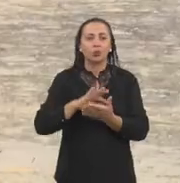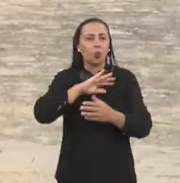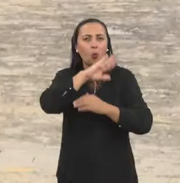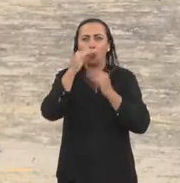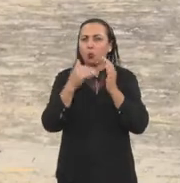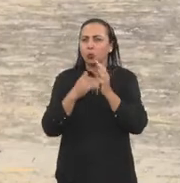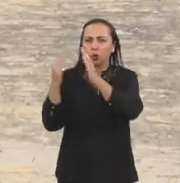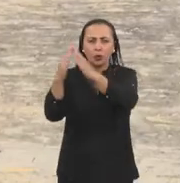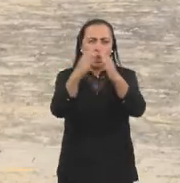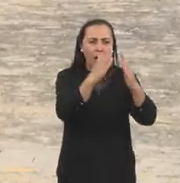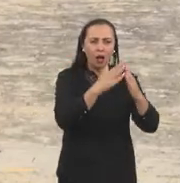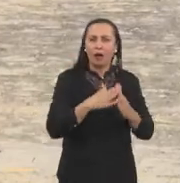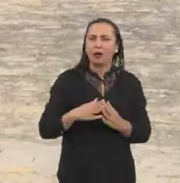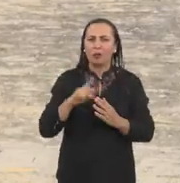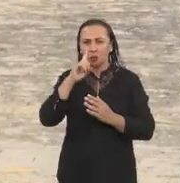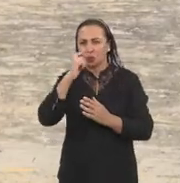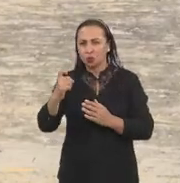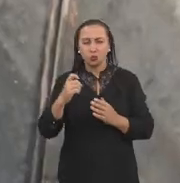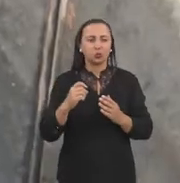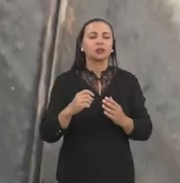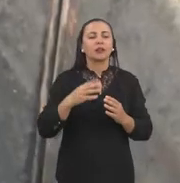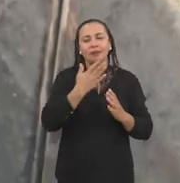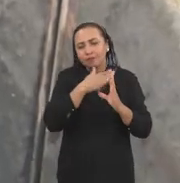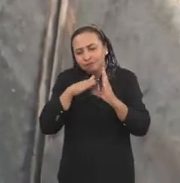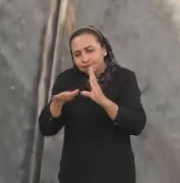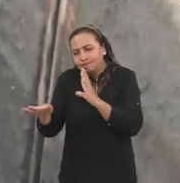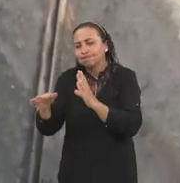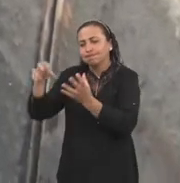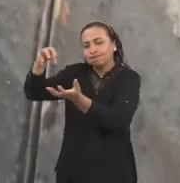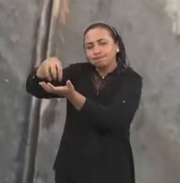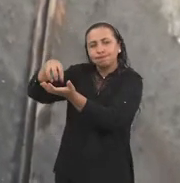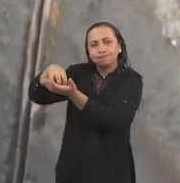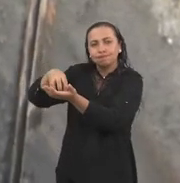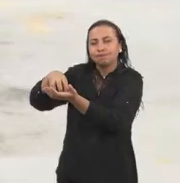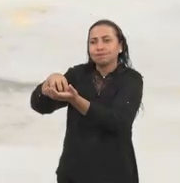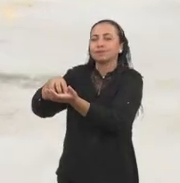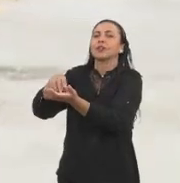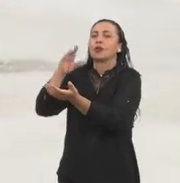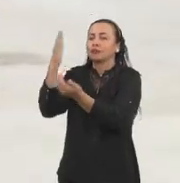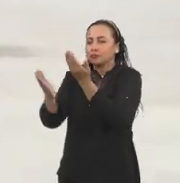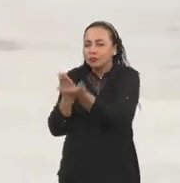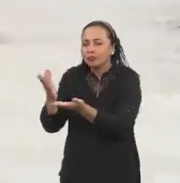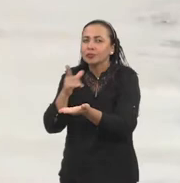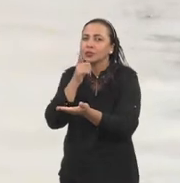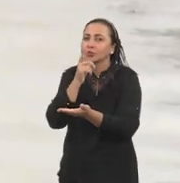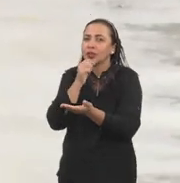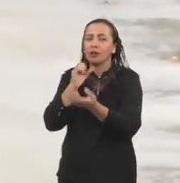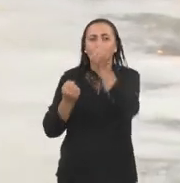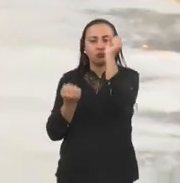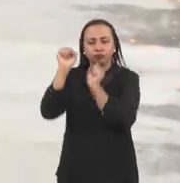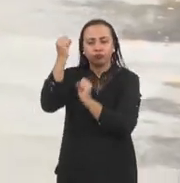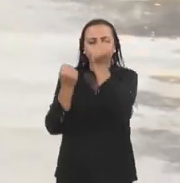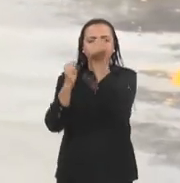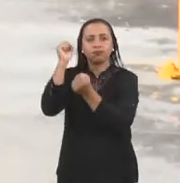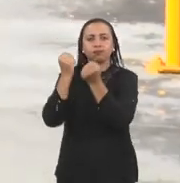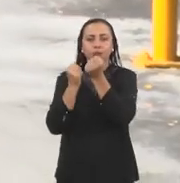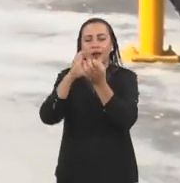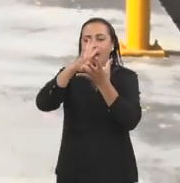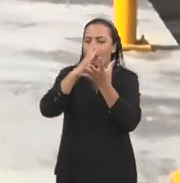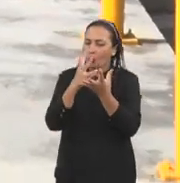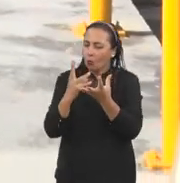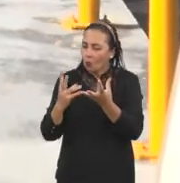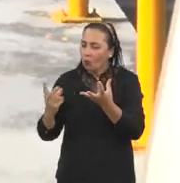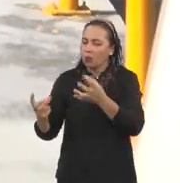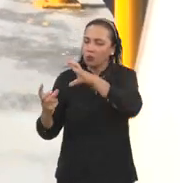Todo o esgoto do município de Nossa Senhora das Dores é direcionado para a estação elevatória. Essa estação elevatória tem bombas robustas que